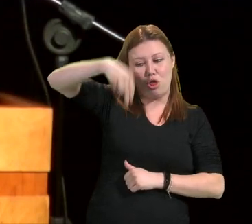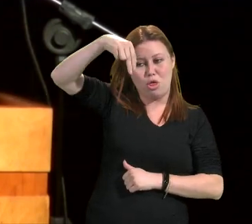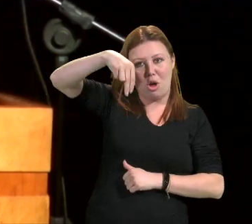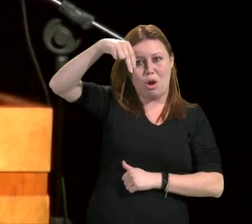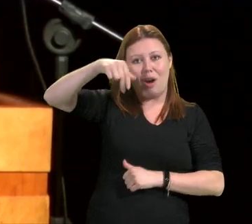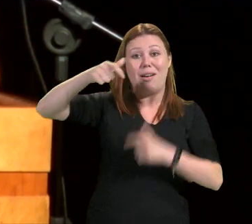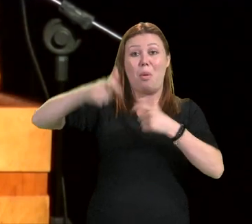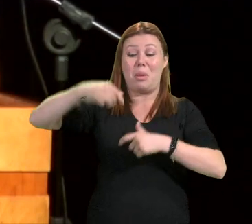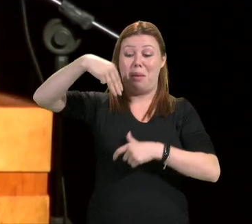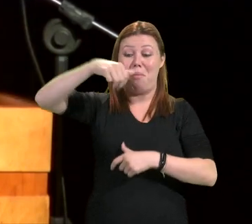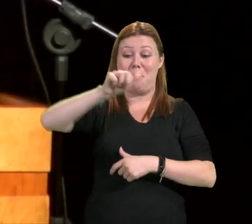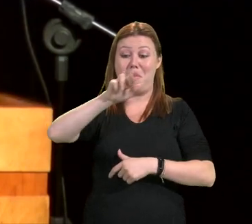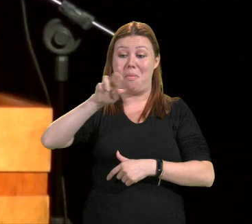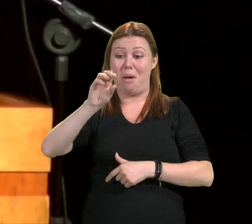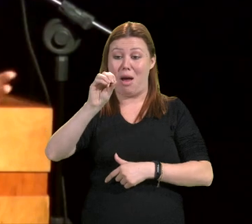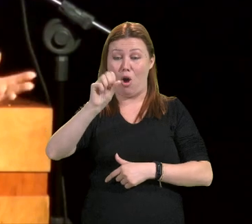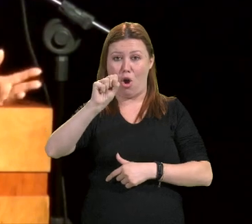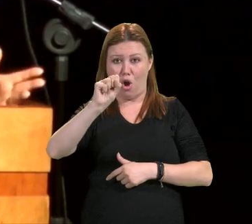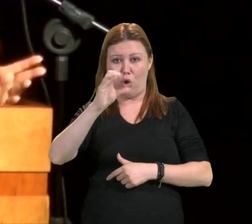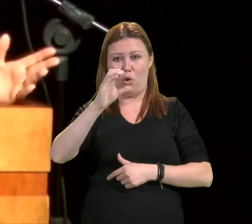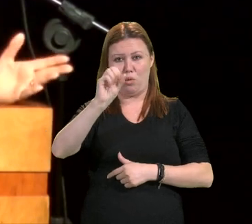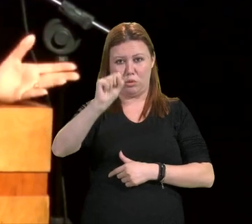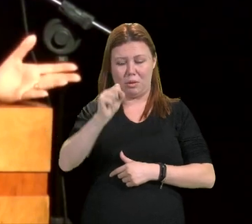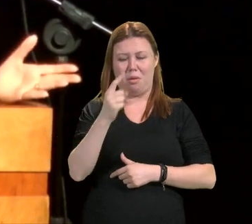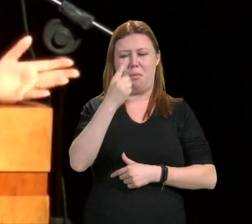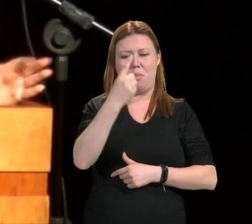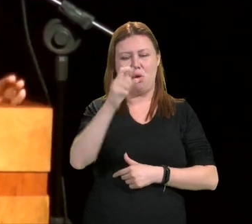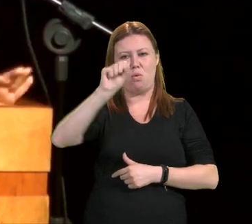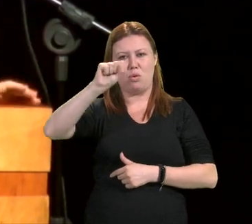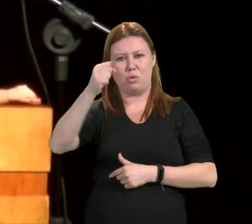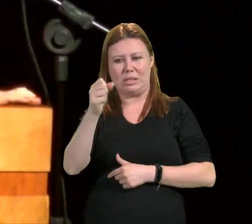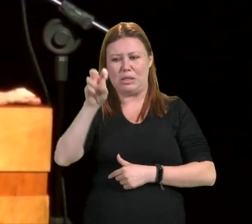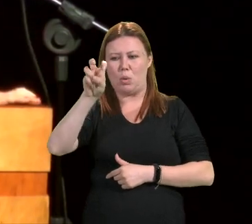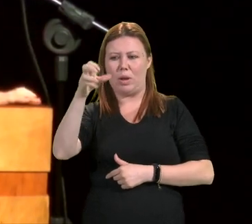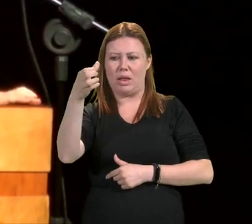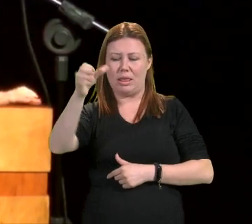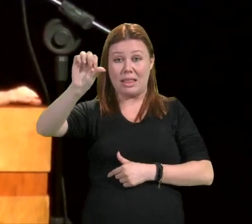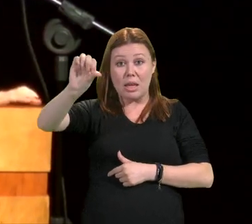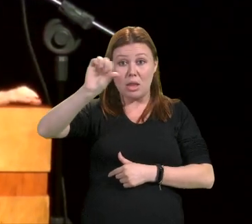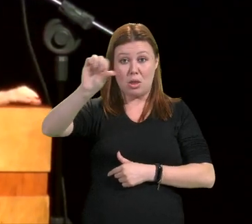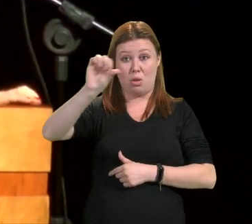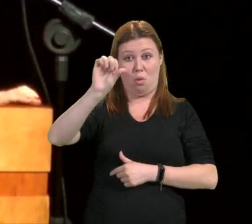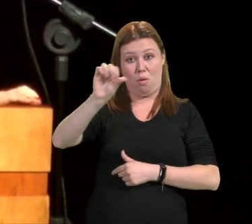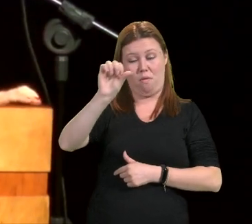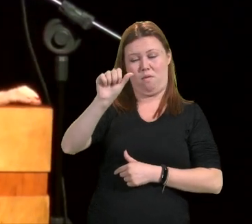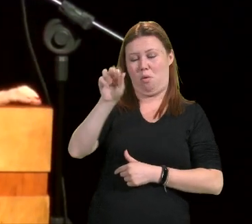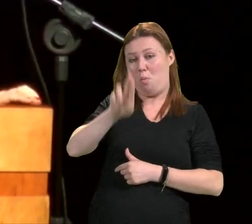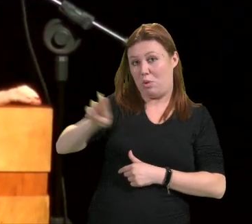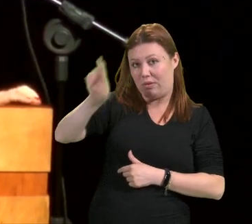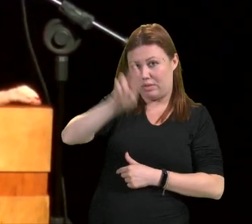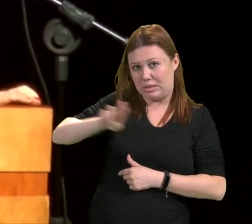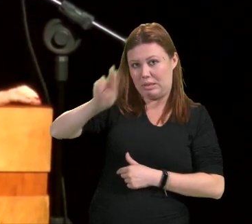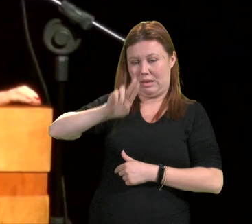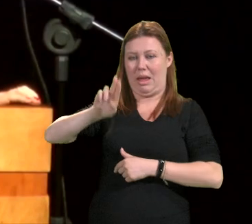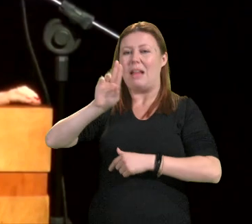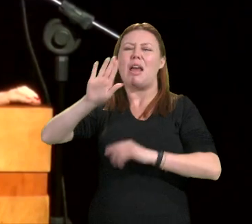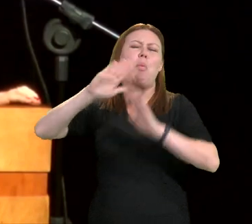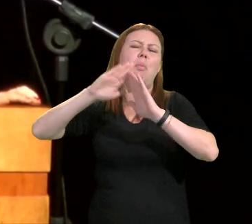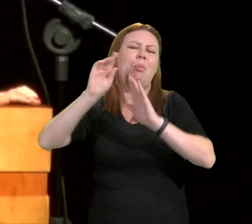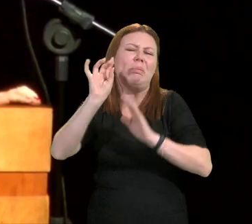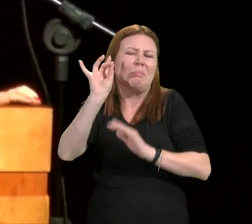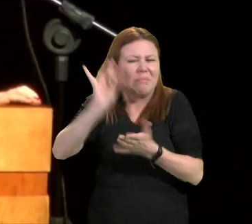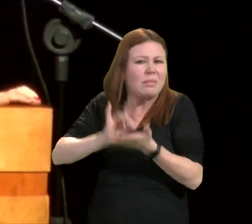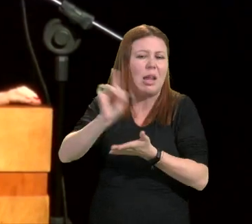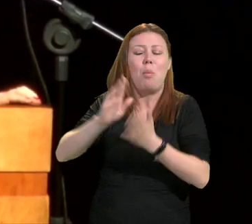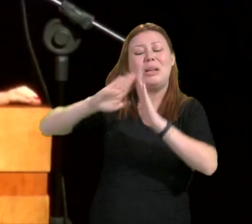de 859. Na verdade, não é uma universidade no sentido moderno, mas é uma escola de estudos